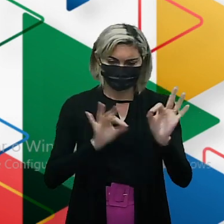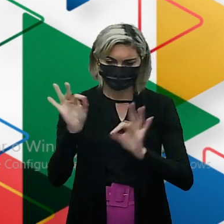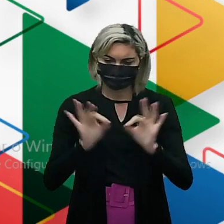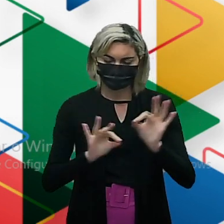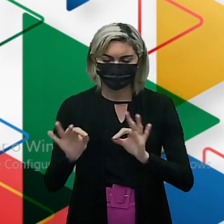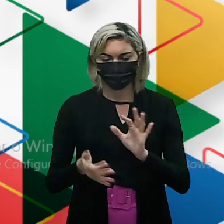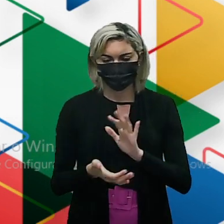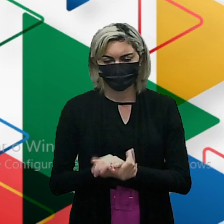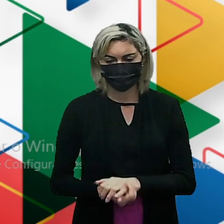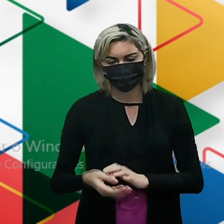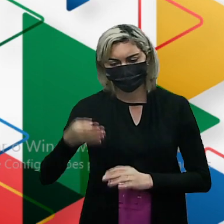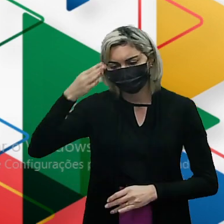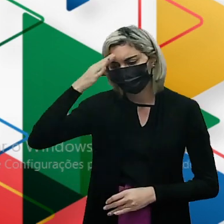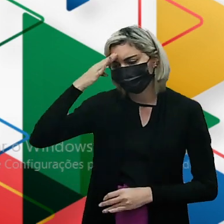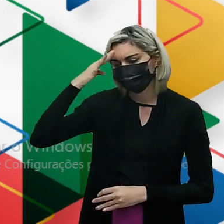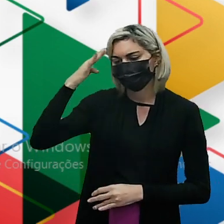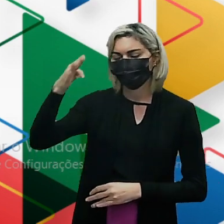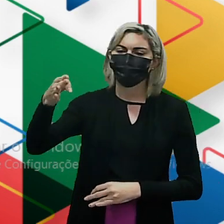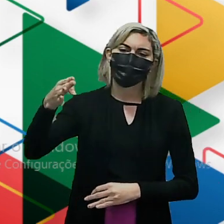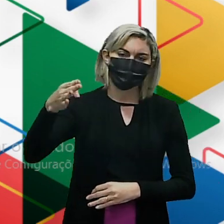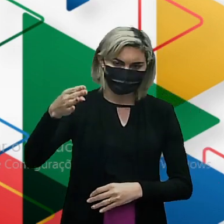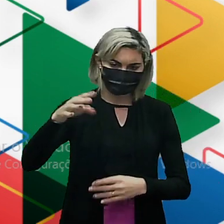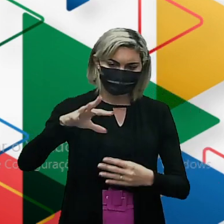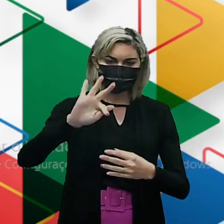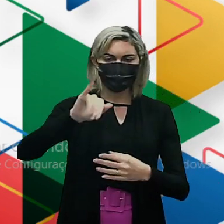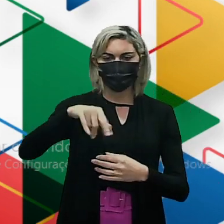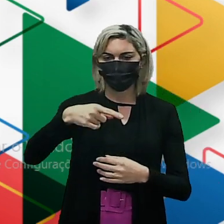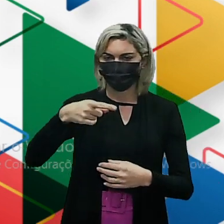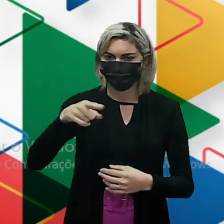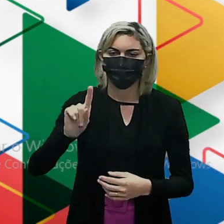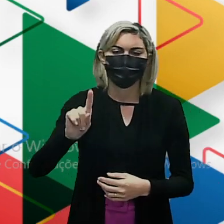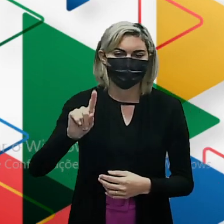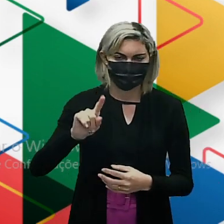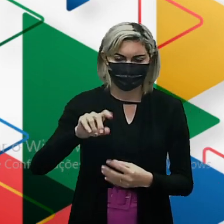As principais Funções